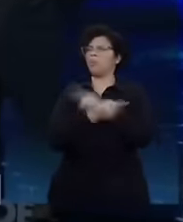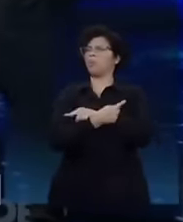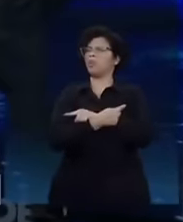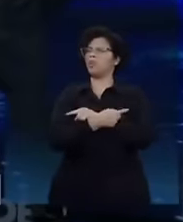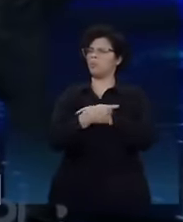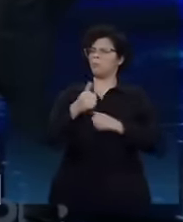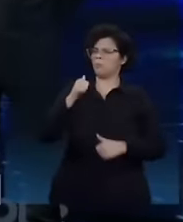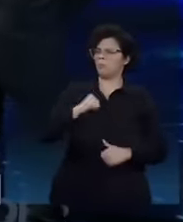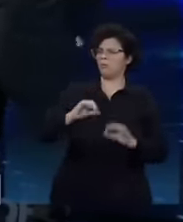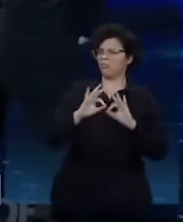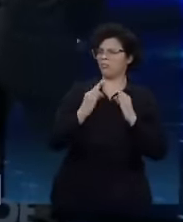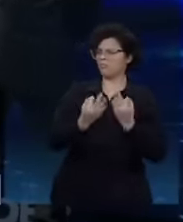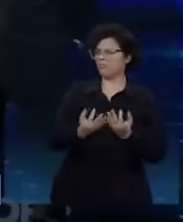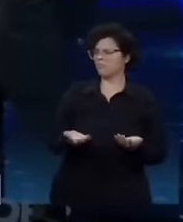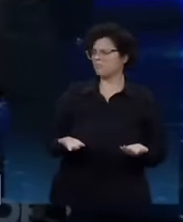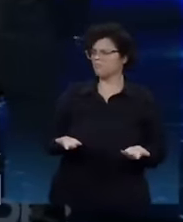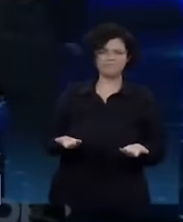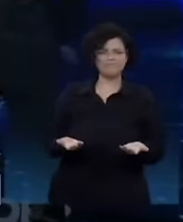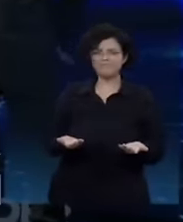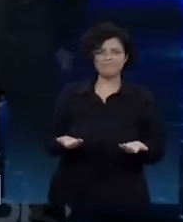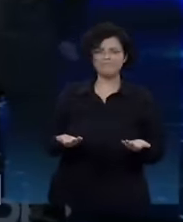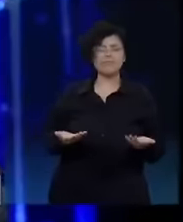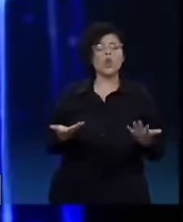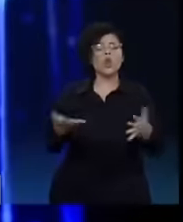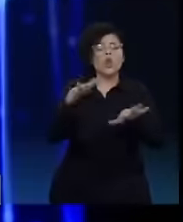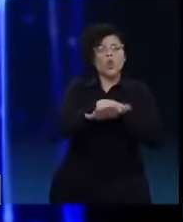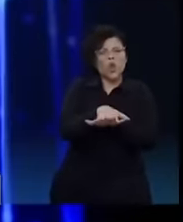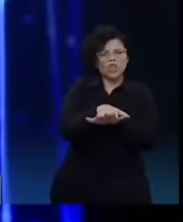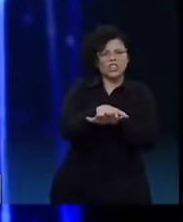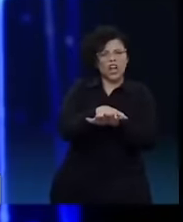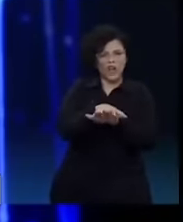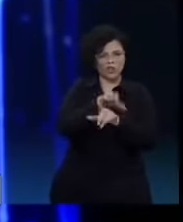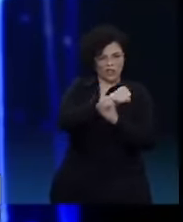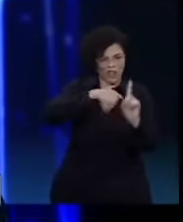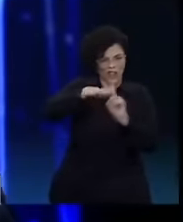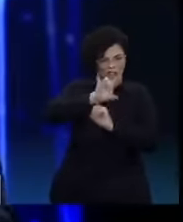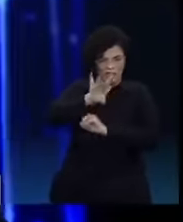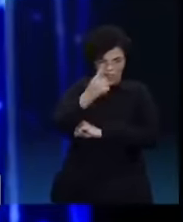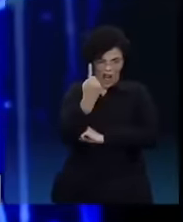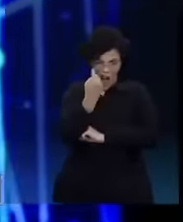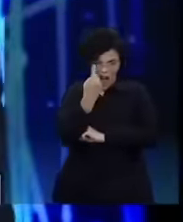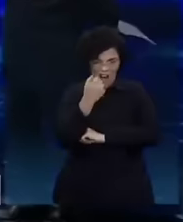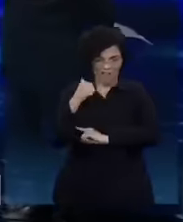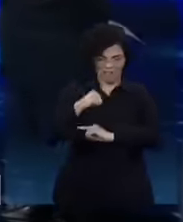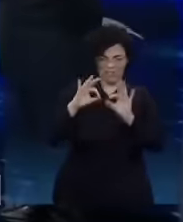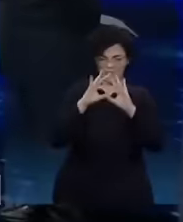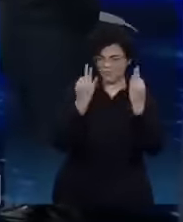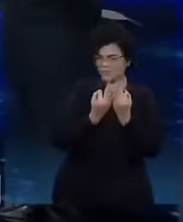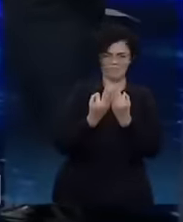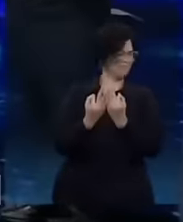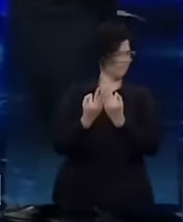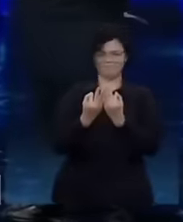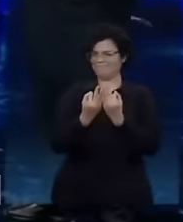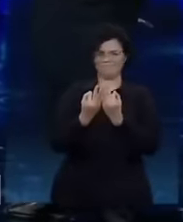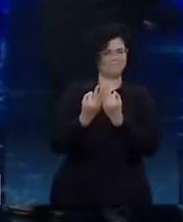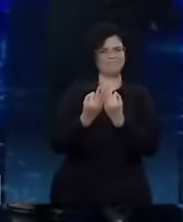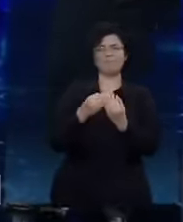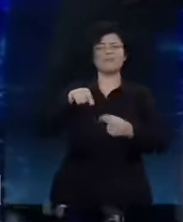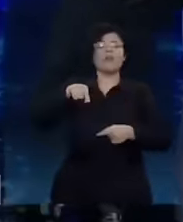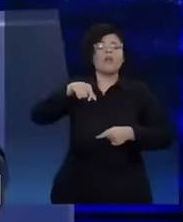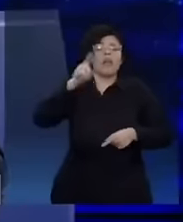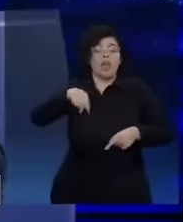Família. O nosso programa de inclusão social não era só o Bolsa Família. O nosso programa de inclusão social foi a maior